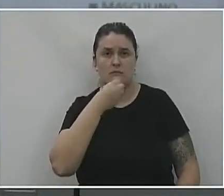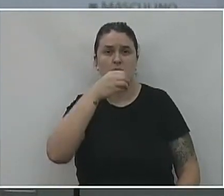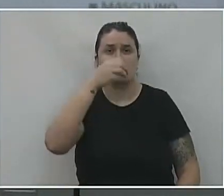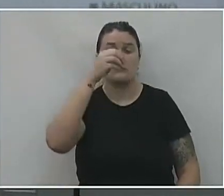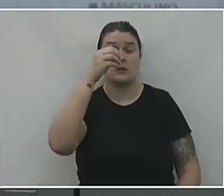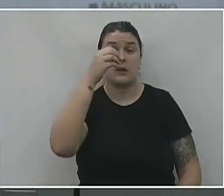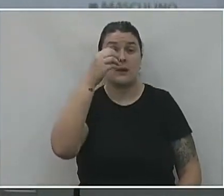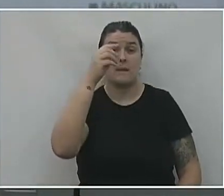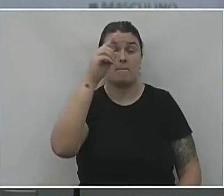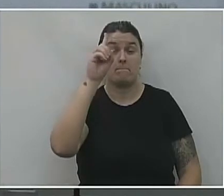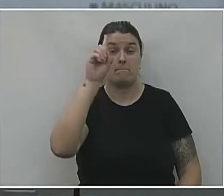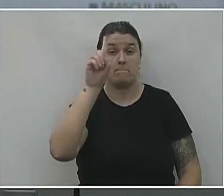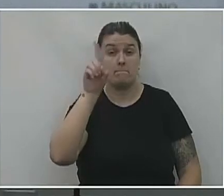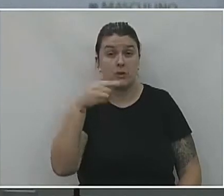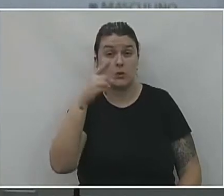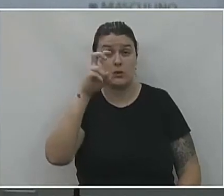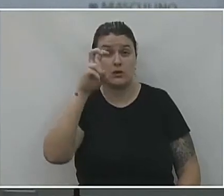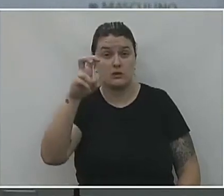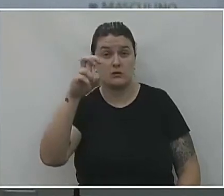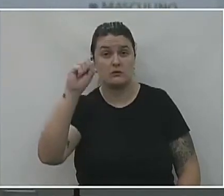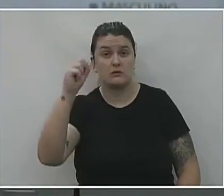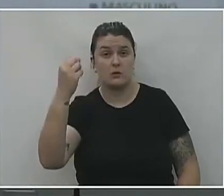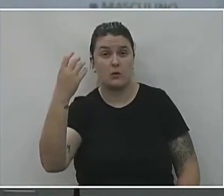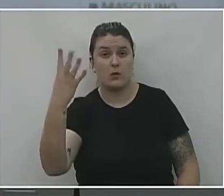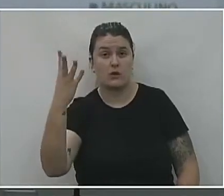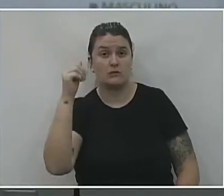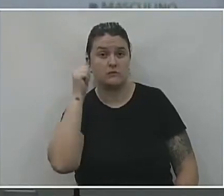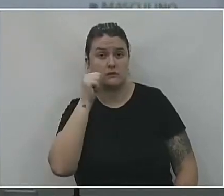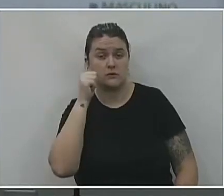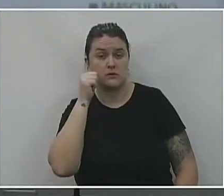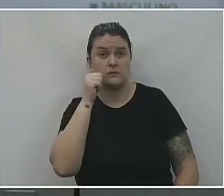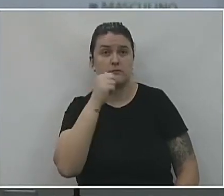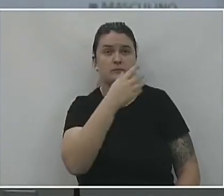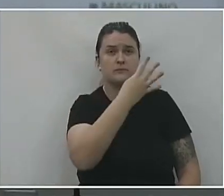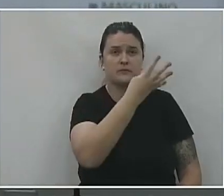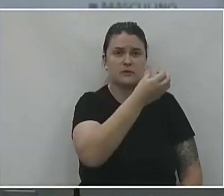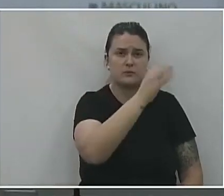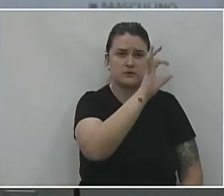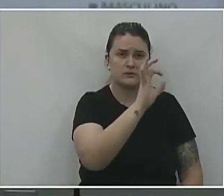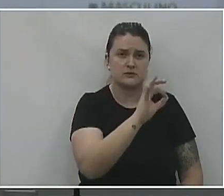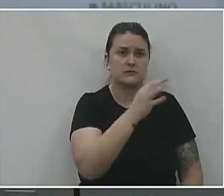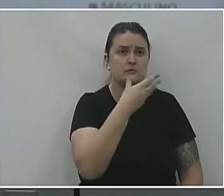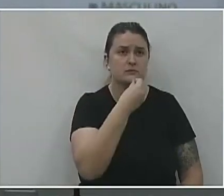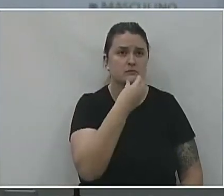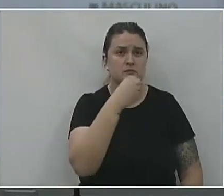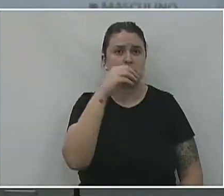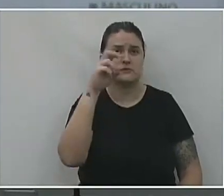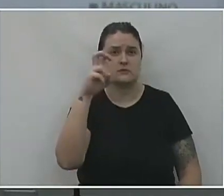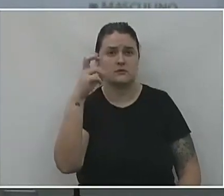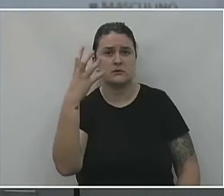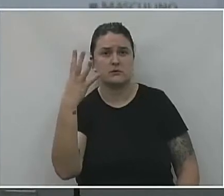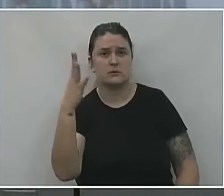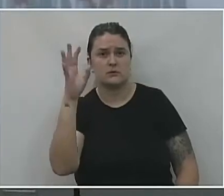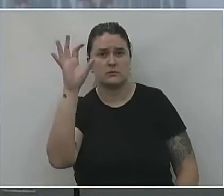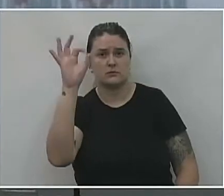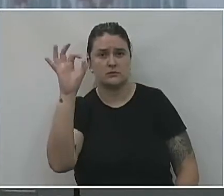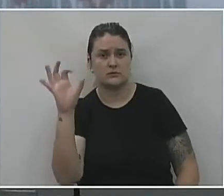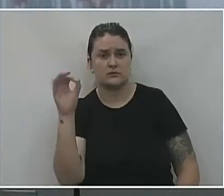1.584 femininos. Então 46% masculino e 54% feminino.